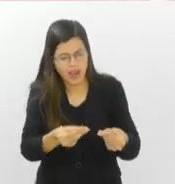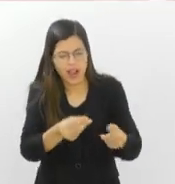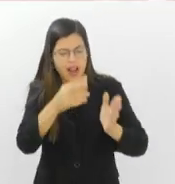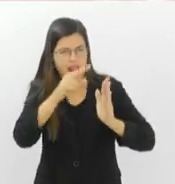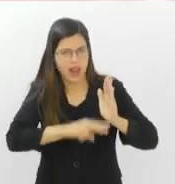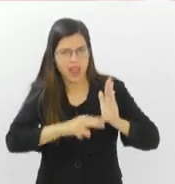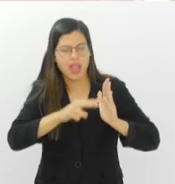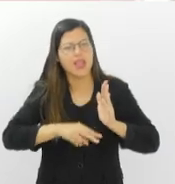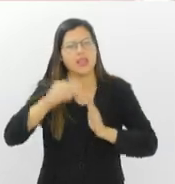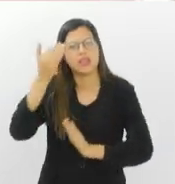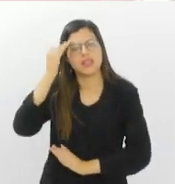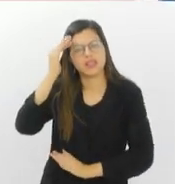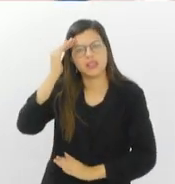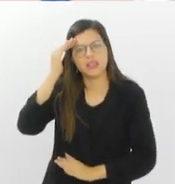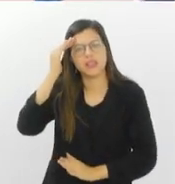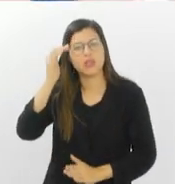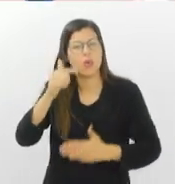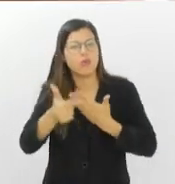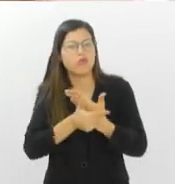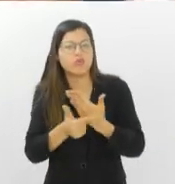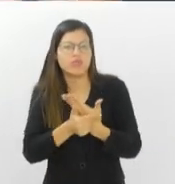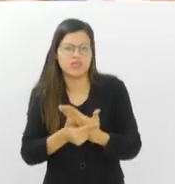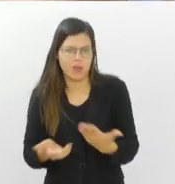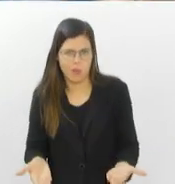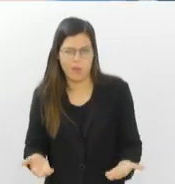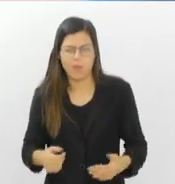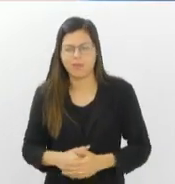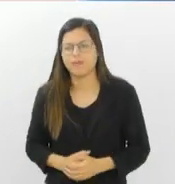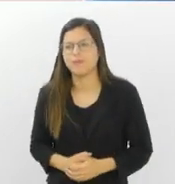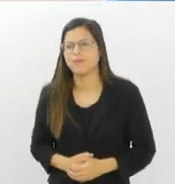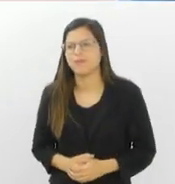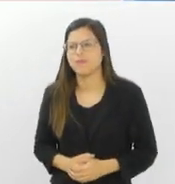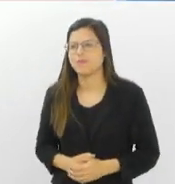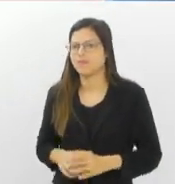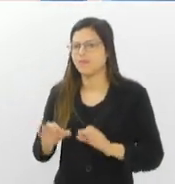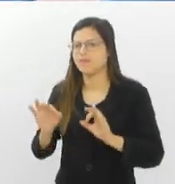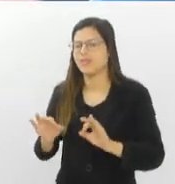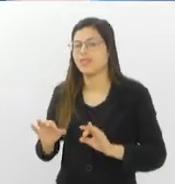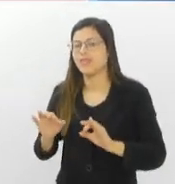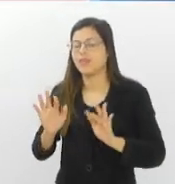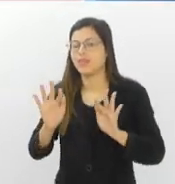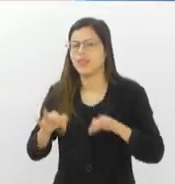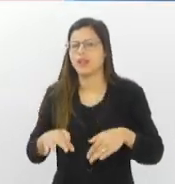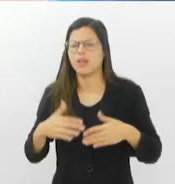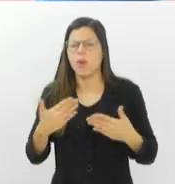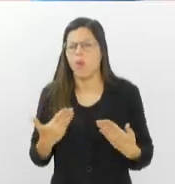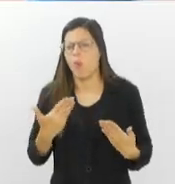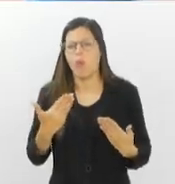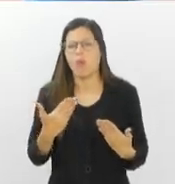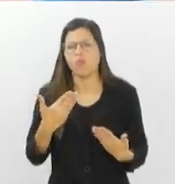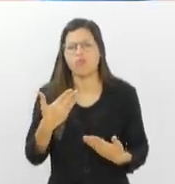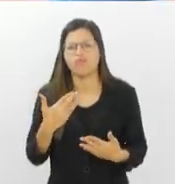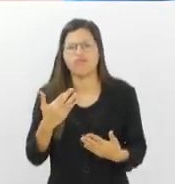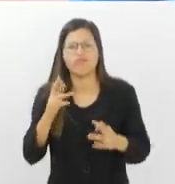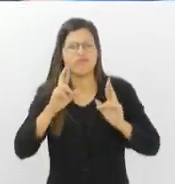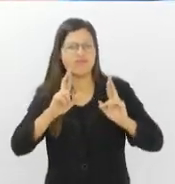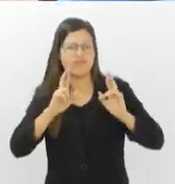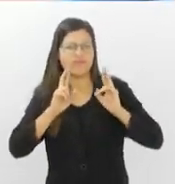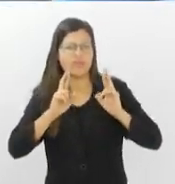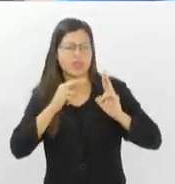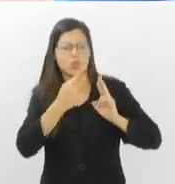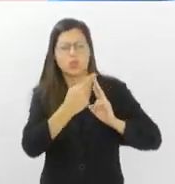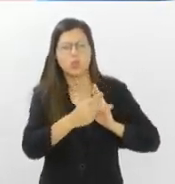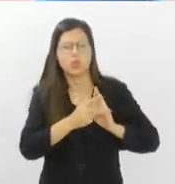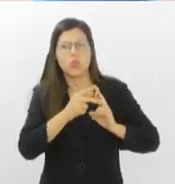ler isso aqui, vai entender qual é o seu papel no trânsito. Tá certo. Agora, para fechar, então, quais são as expectativas de vocês aí, né? Suas